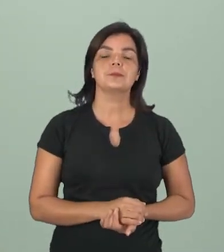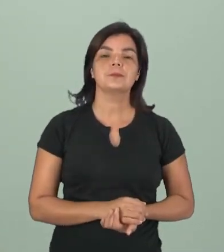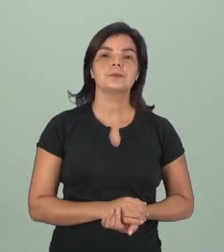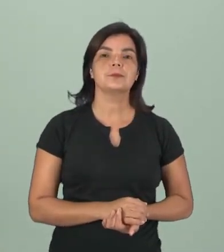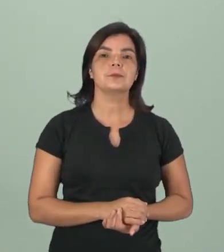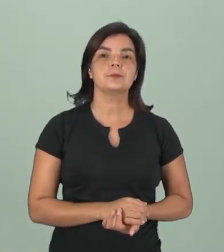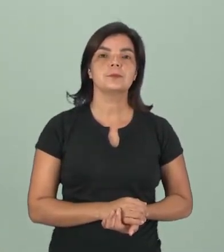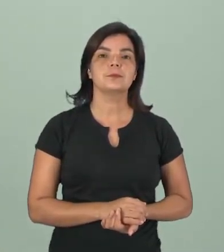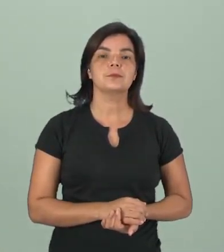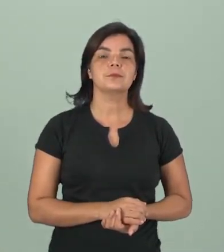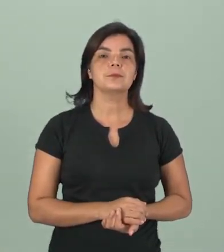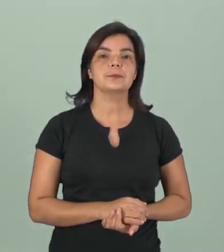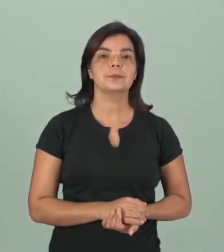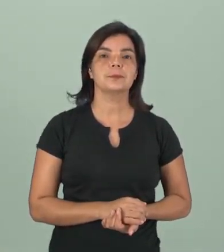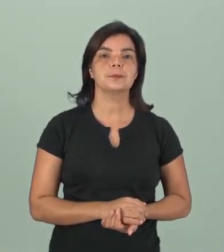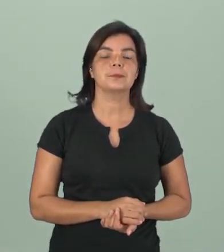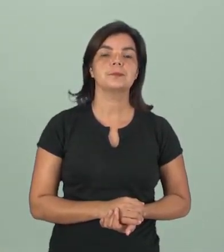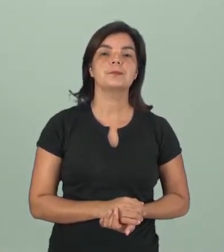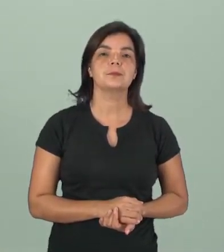aqui...